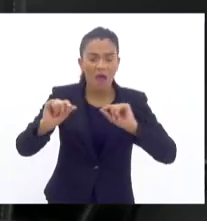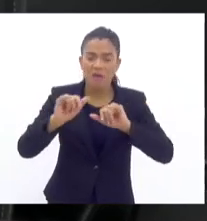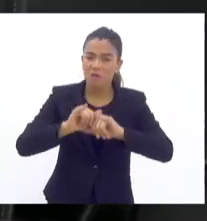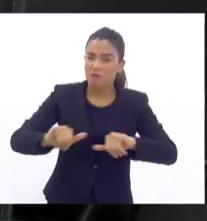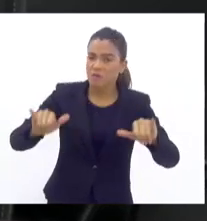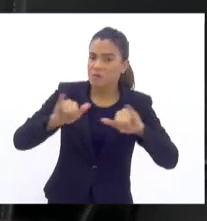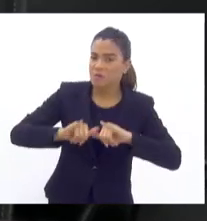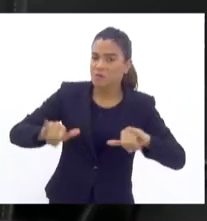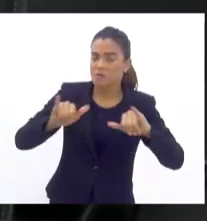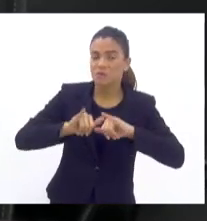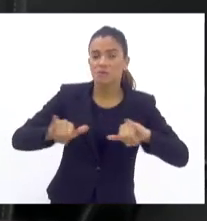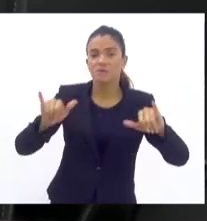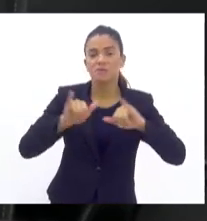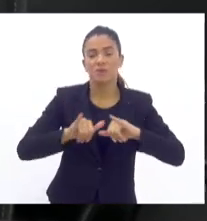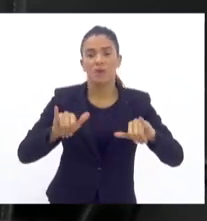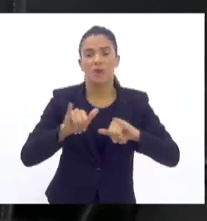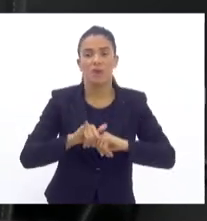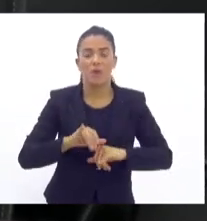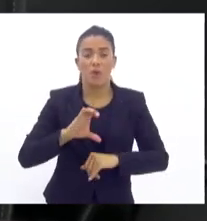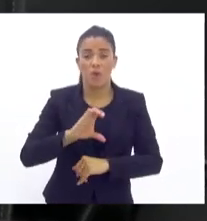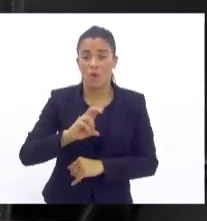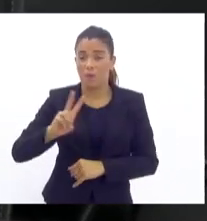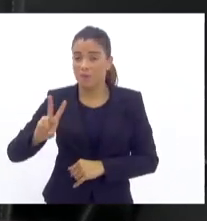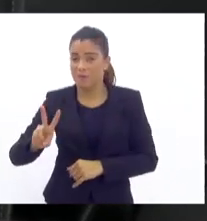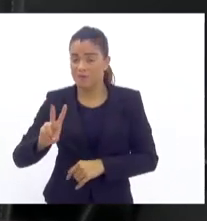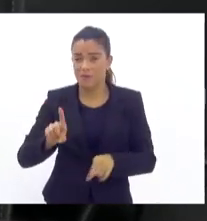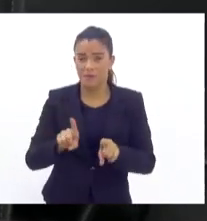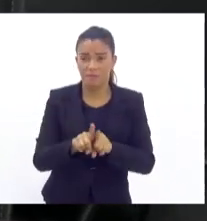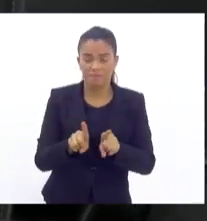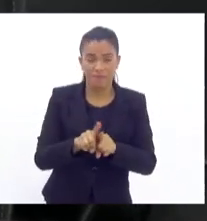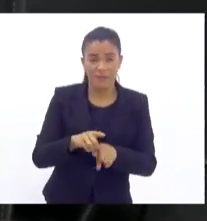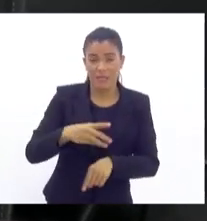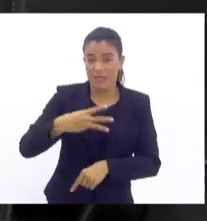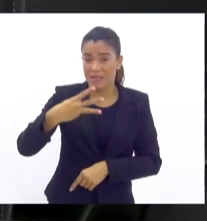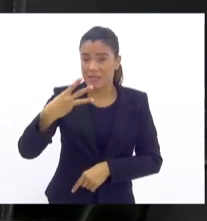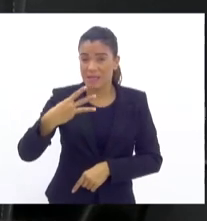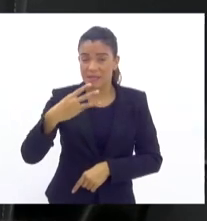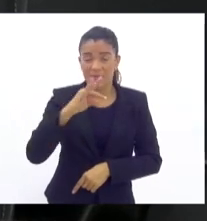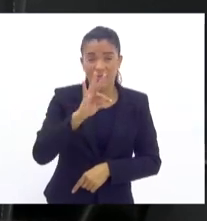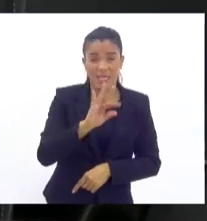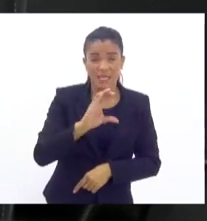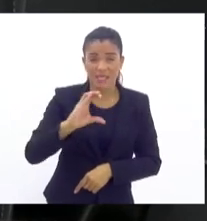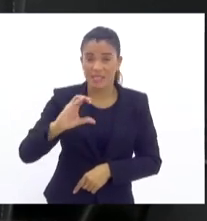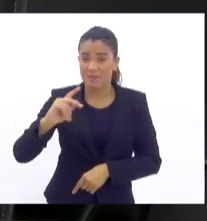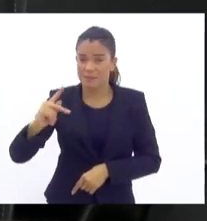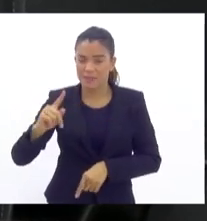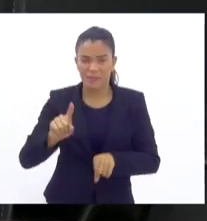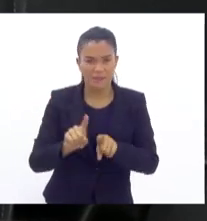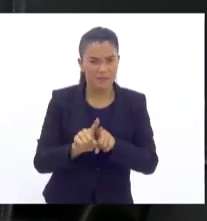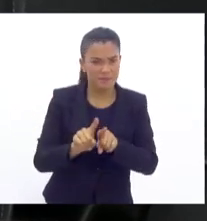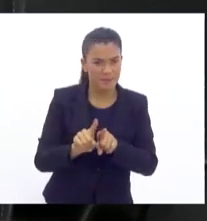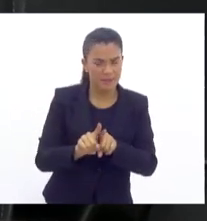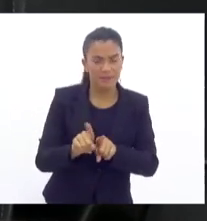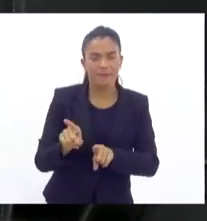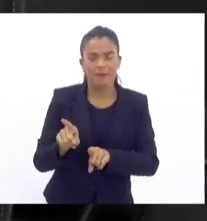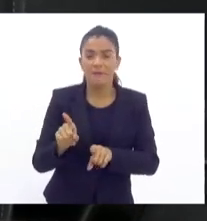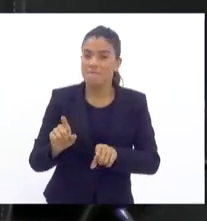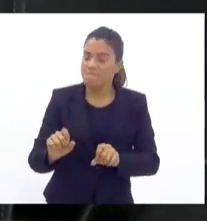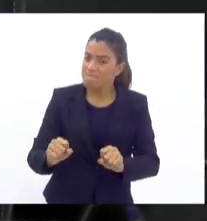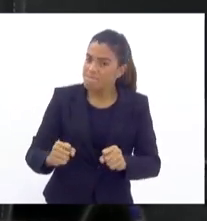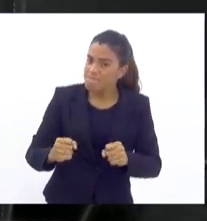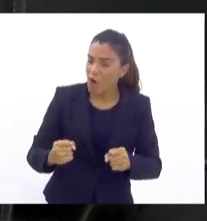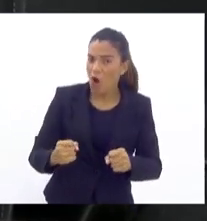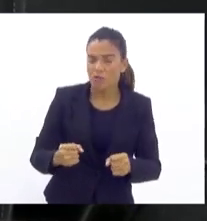traficantes, comando vermelho, terceiro comando e fortemente